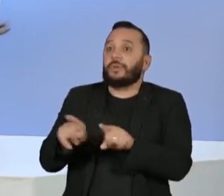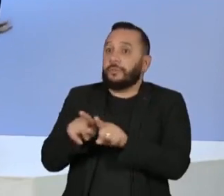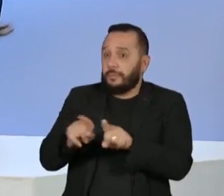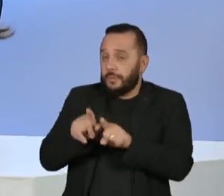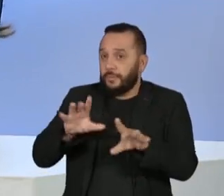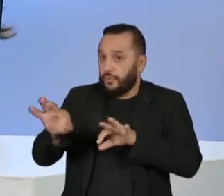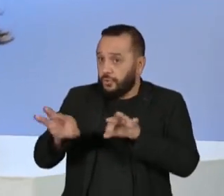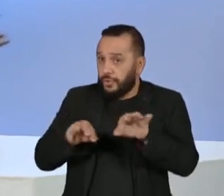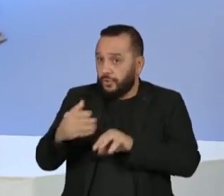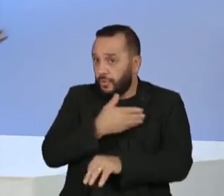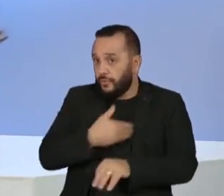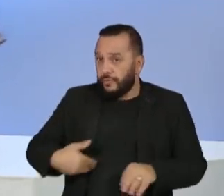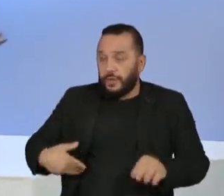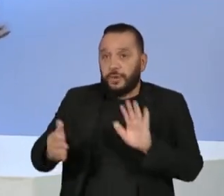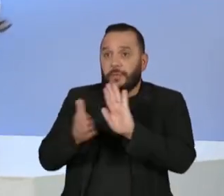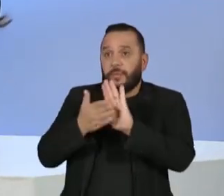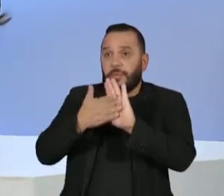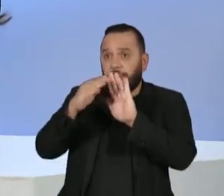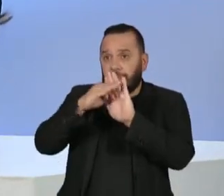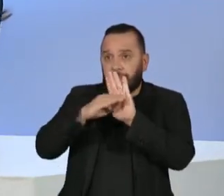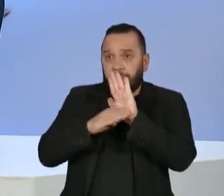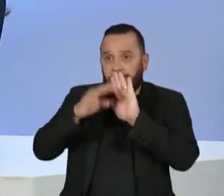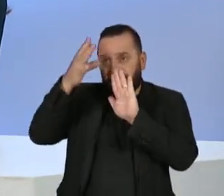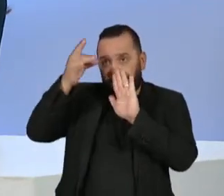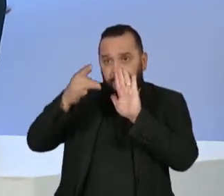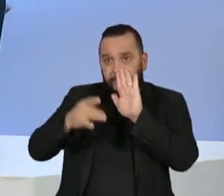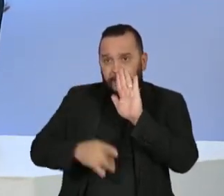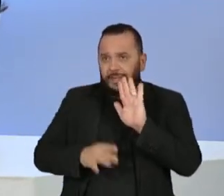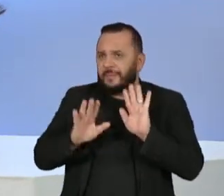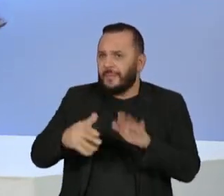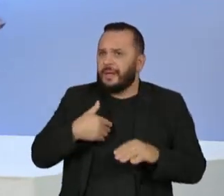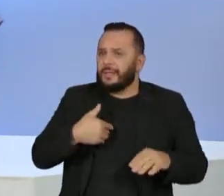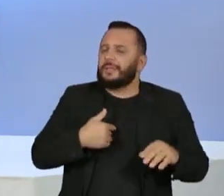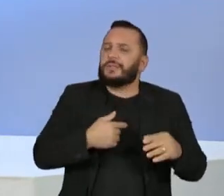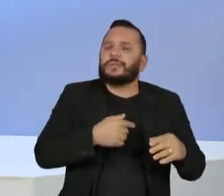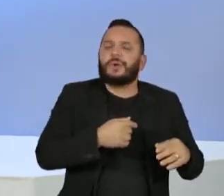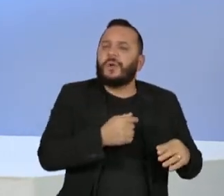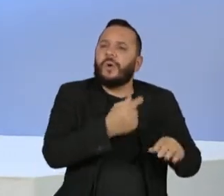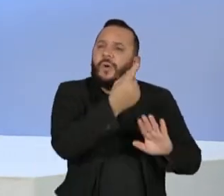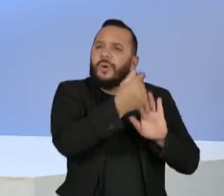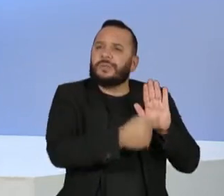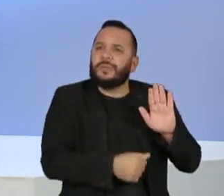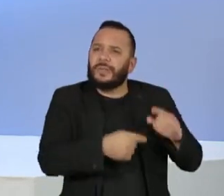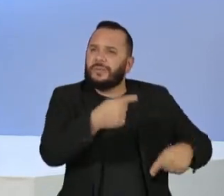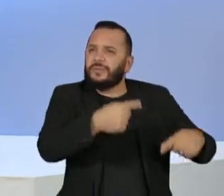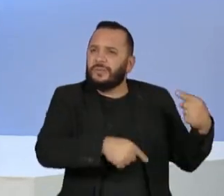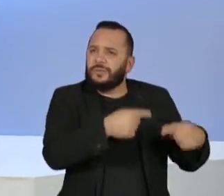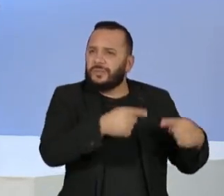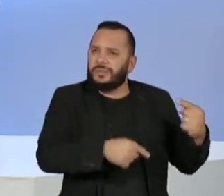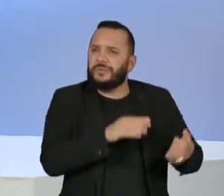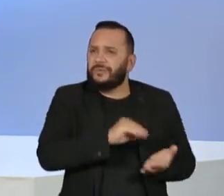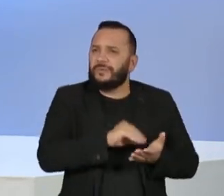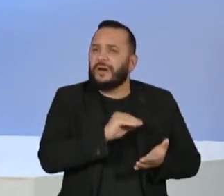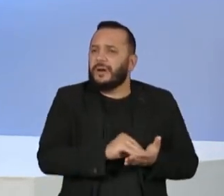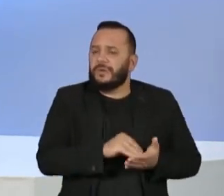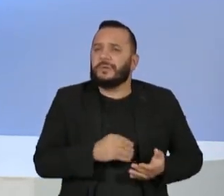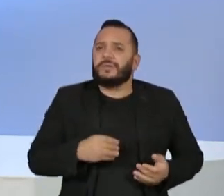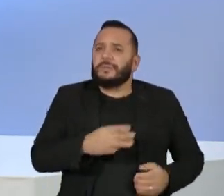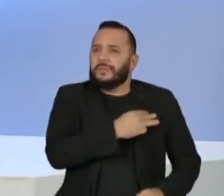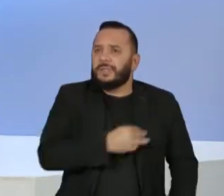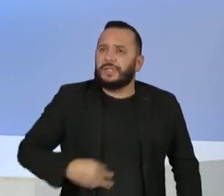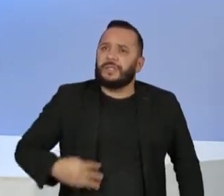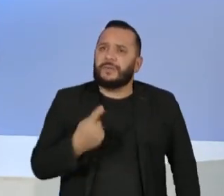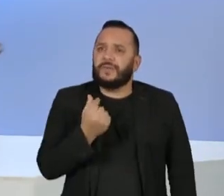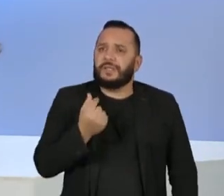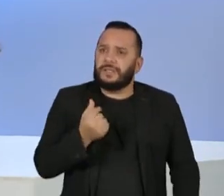mais detalhadas. Não é estranho discutir o orçamento sem ter um ministro da Fazenda já eleito? Na semana passada, a senadora